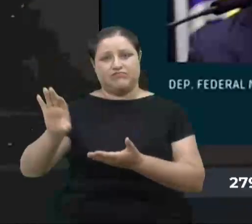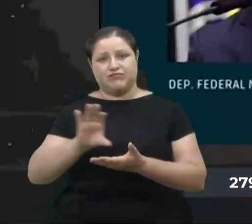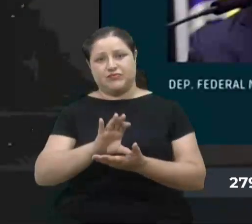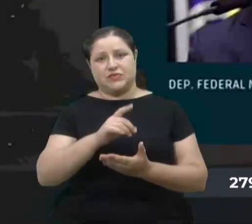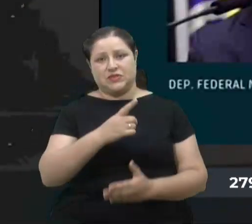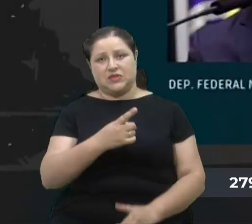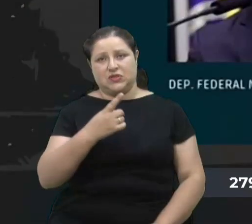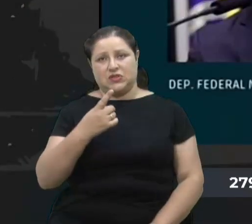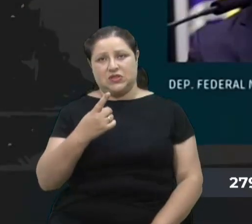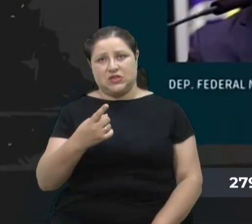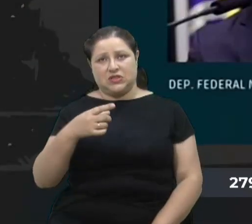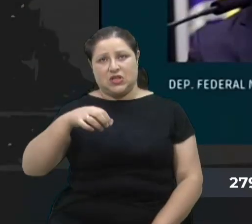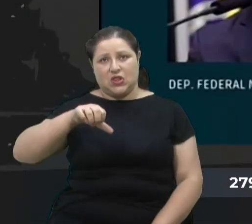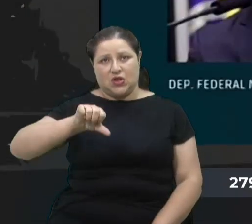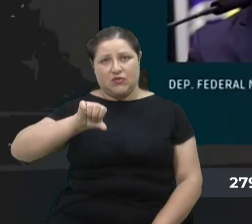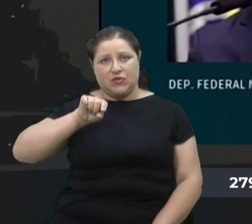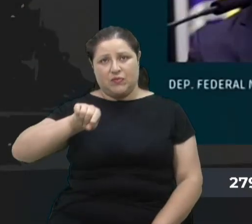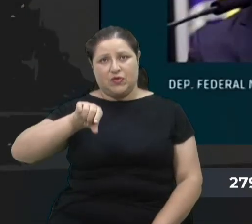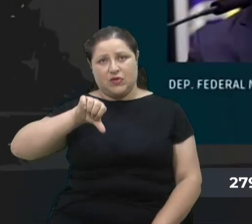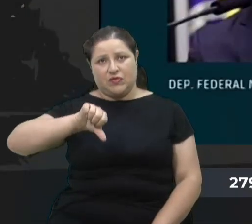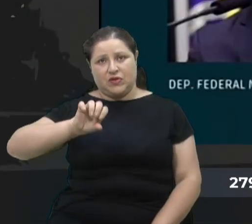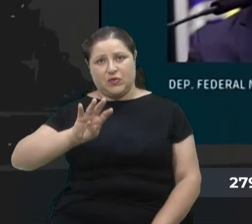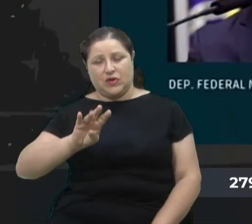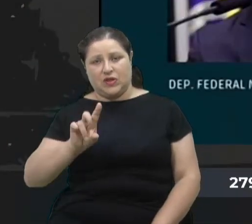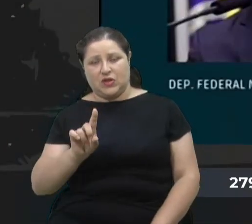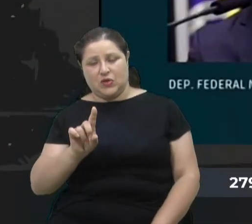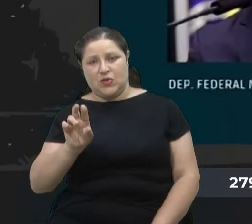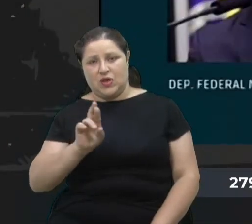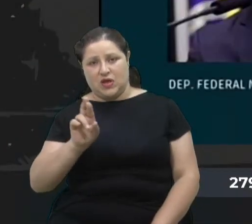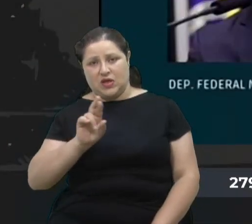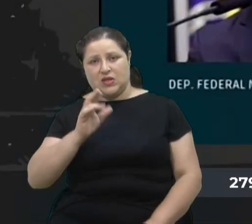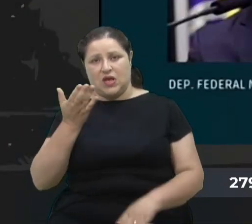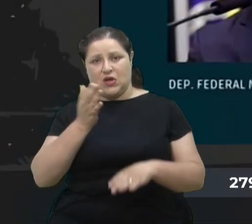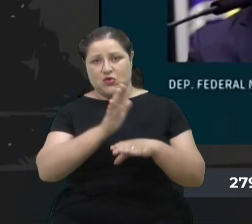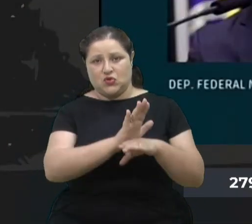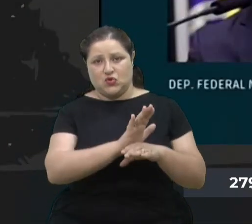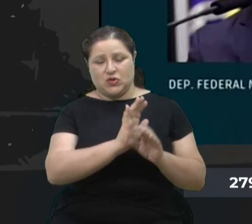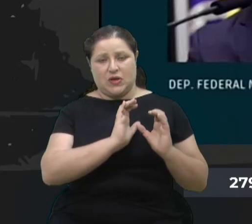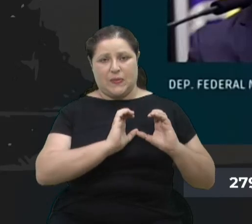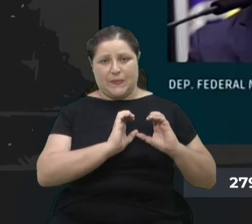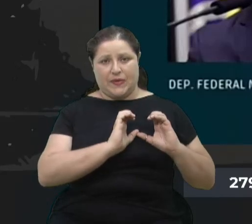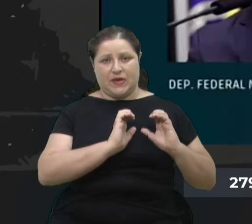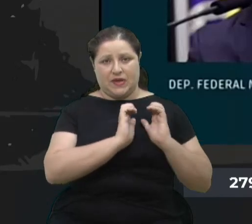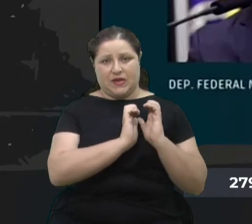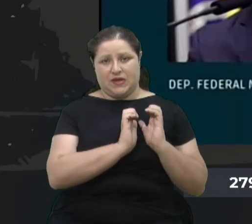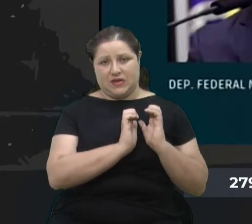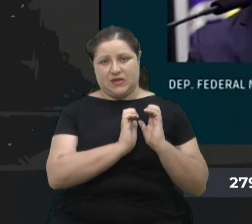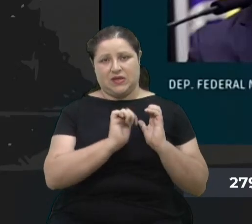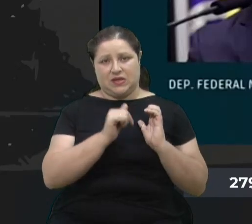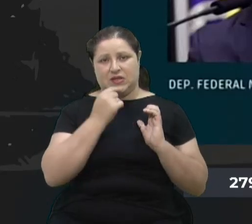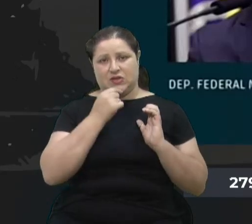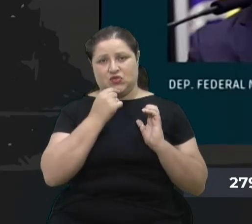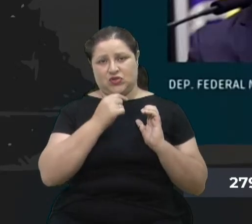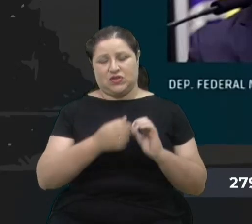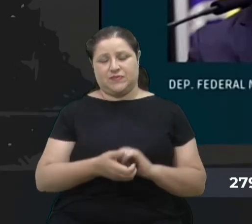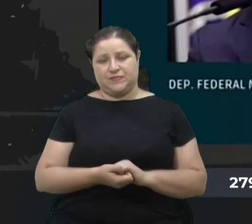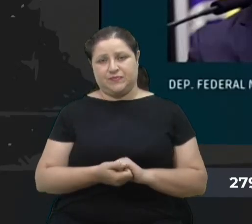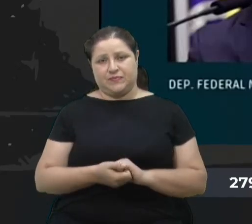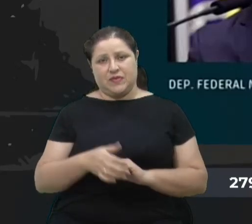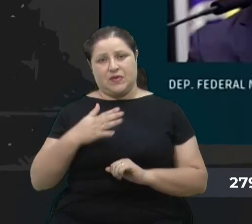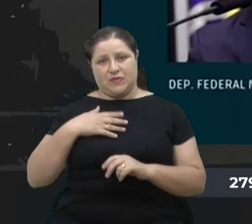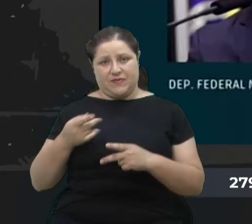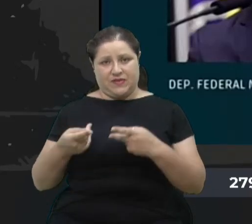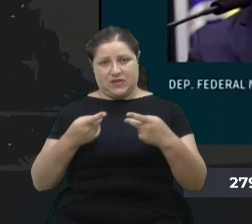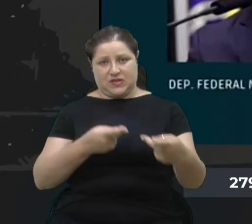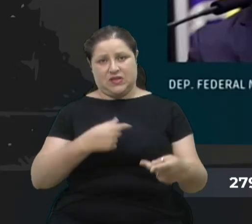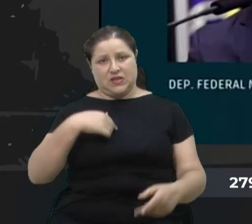.941,00 para ajudar a APAI de Caxias do Sul. Nessa minha visita,